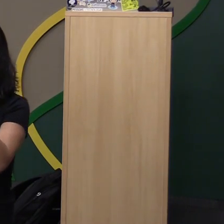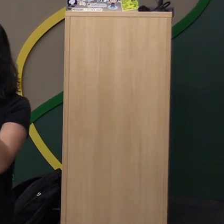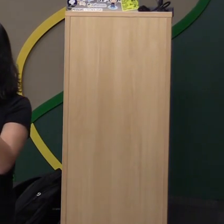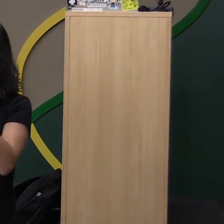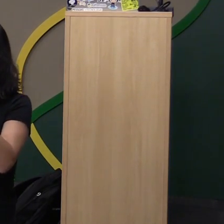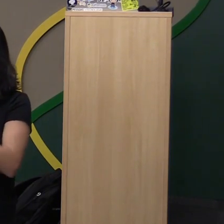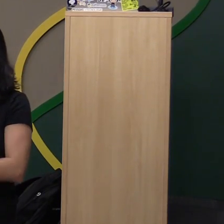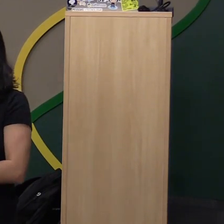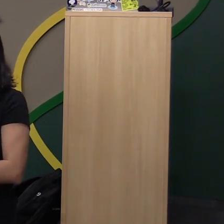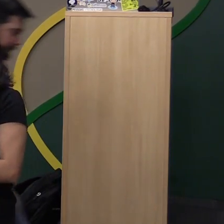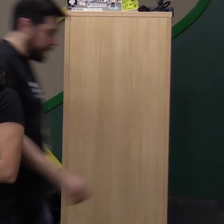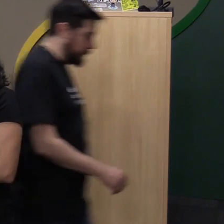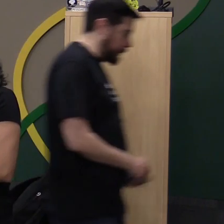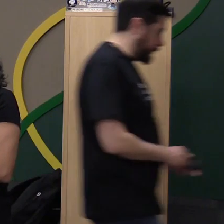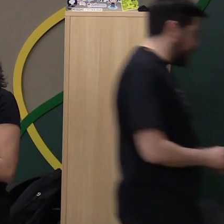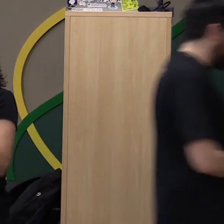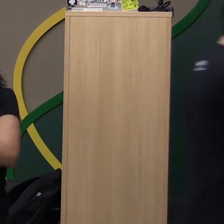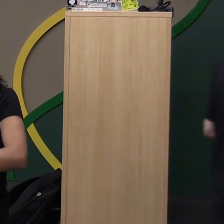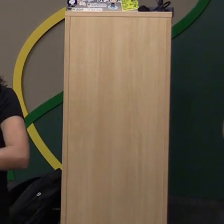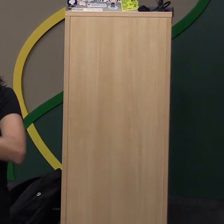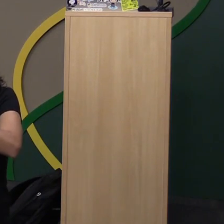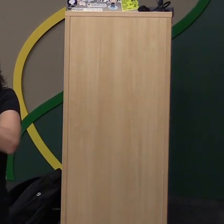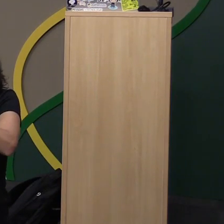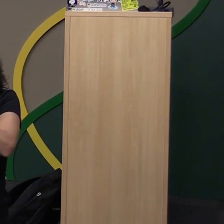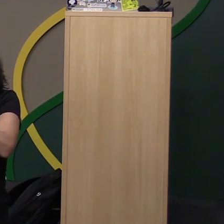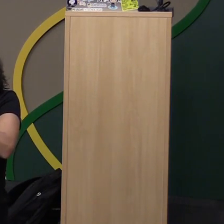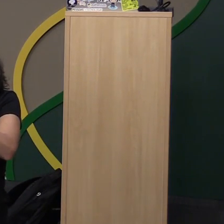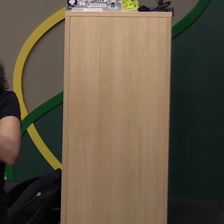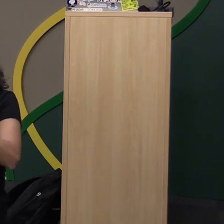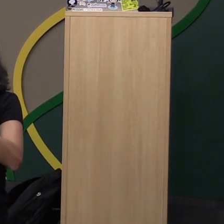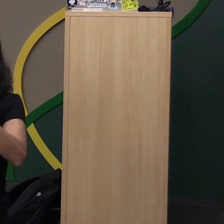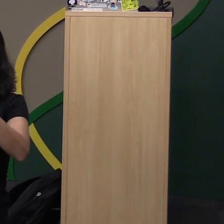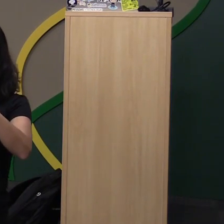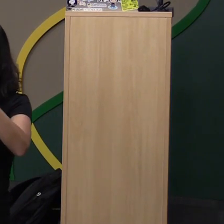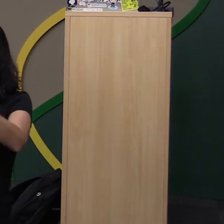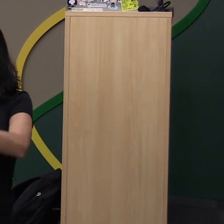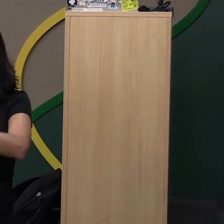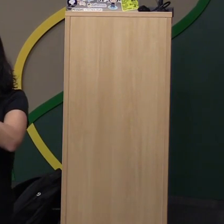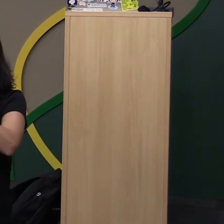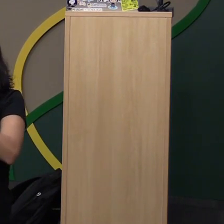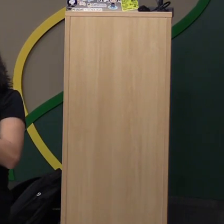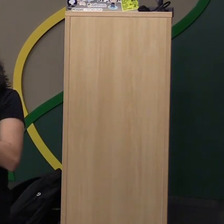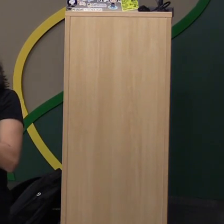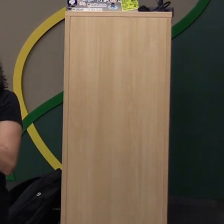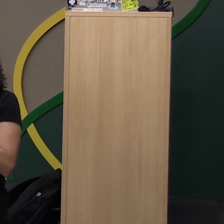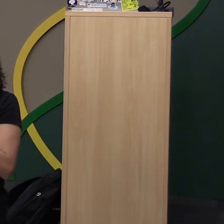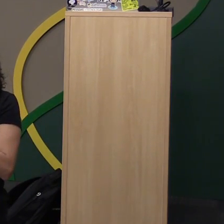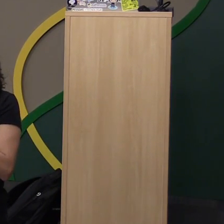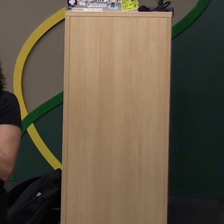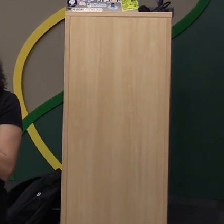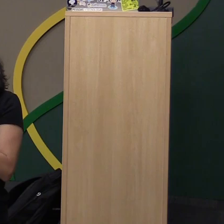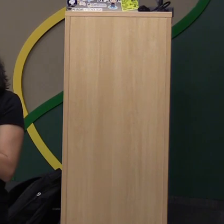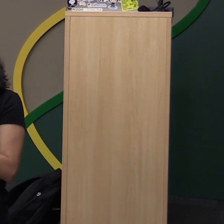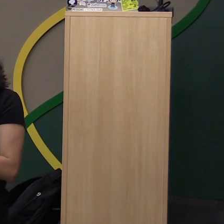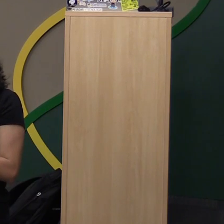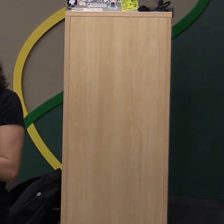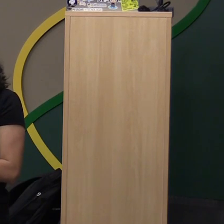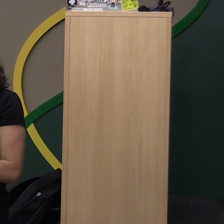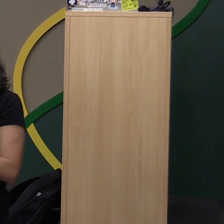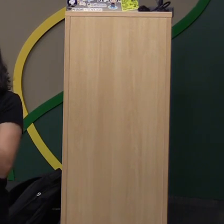post para um destino predeterminado lá, no action do seu form. O que que você faz? Você simplesmente